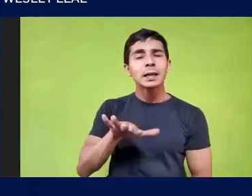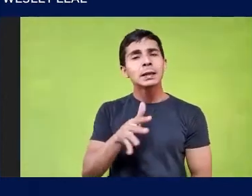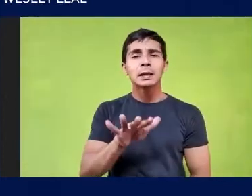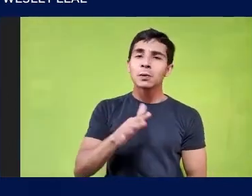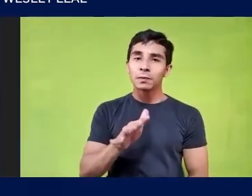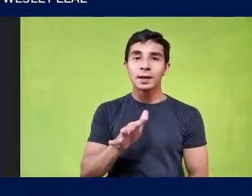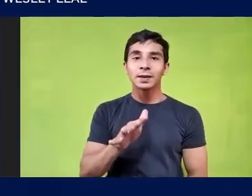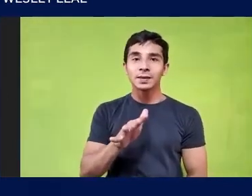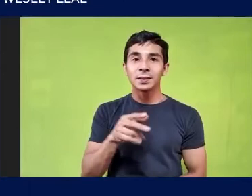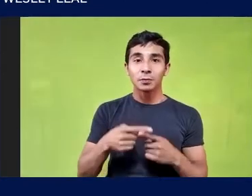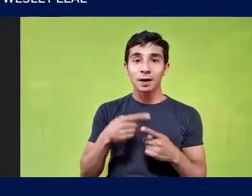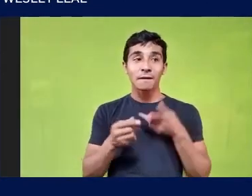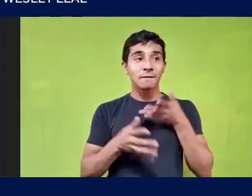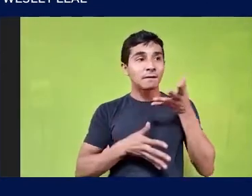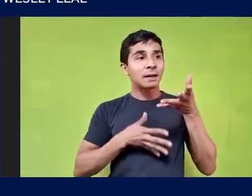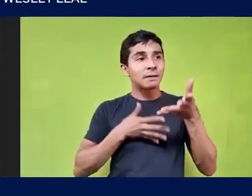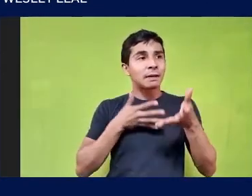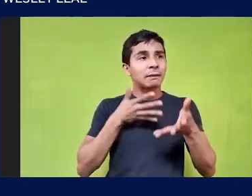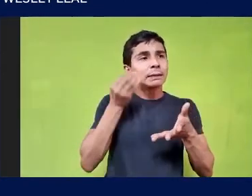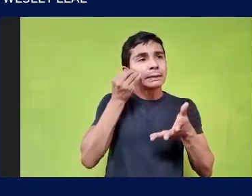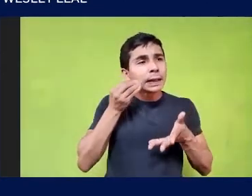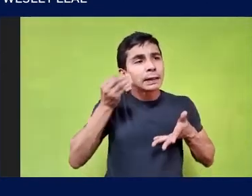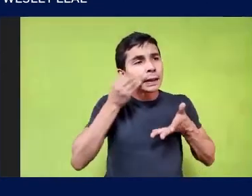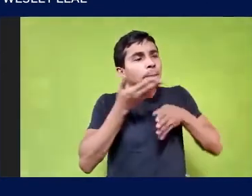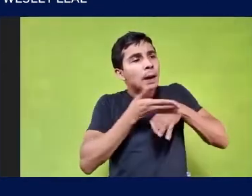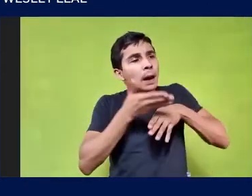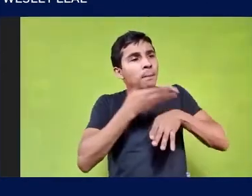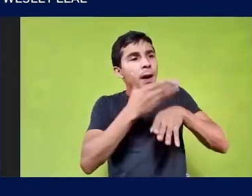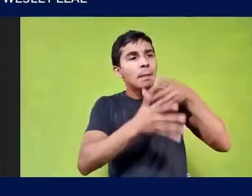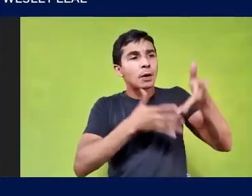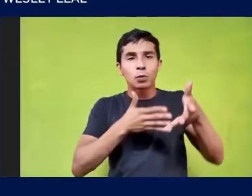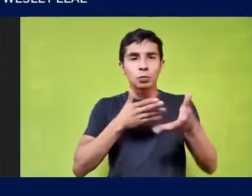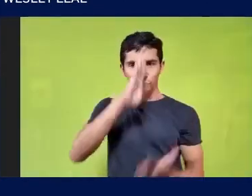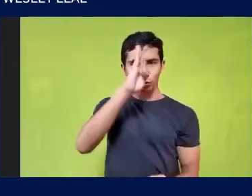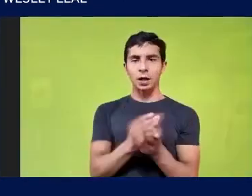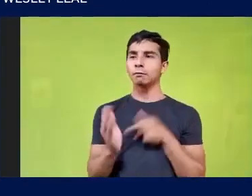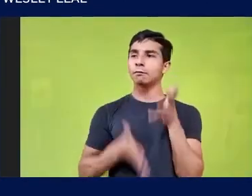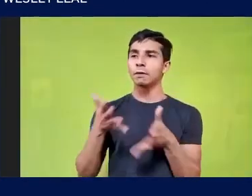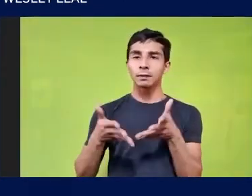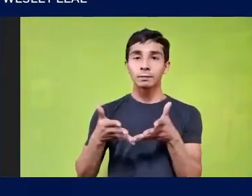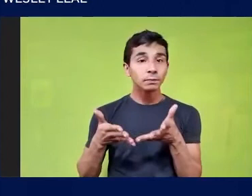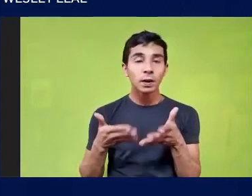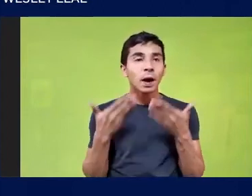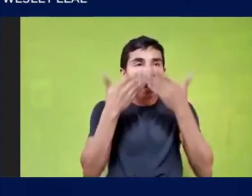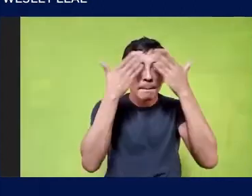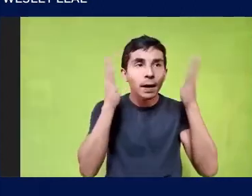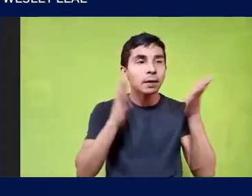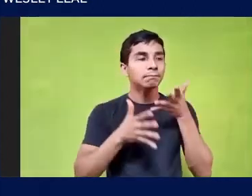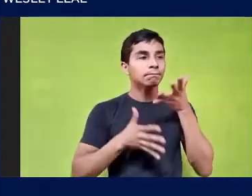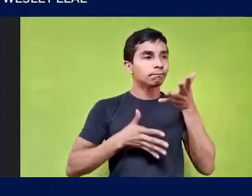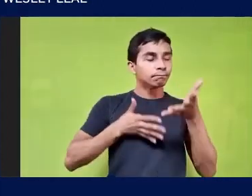Falar ensaiando Seja uma arte Uma escultura Para essas realidades Se abrirem Essas outras E para que Que eu estou falando isso